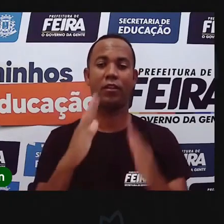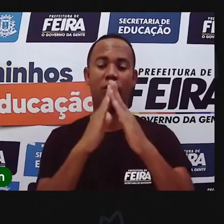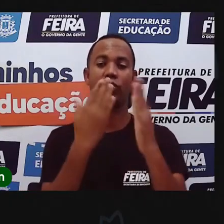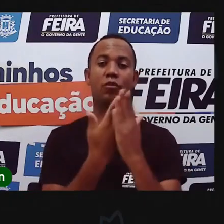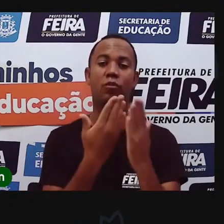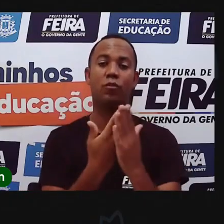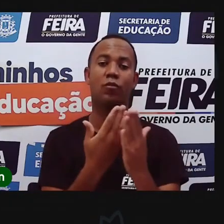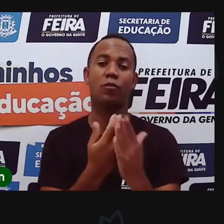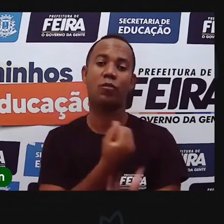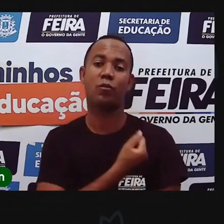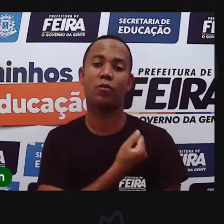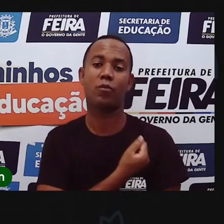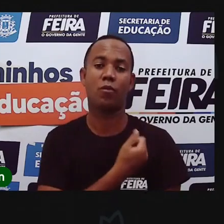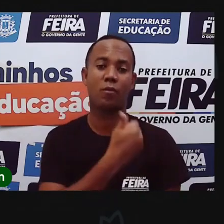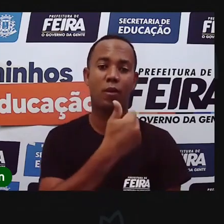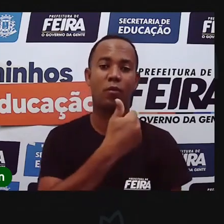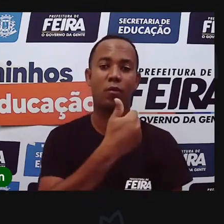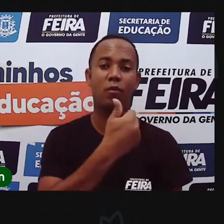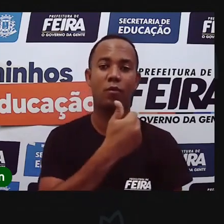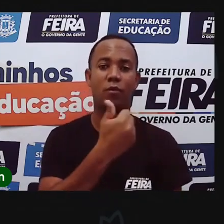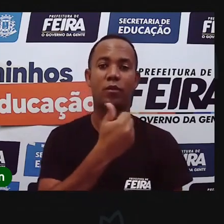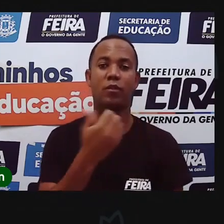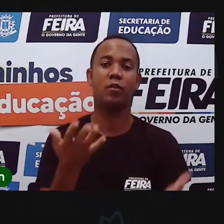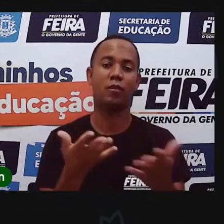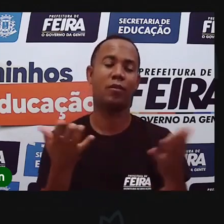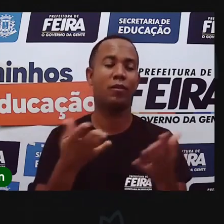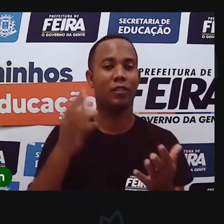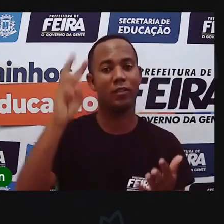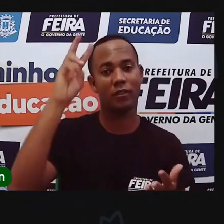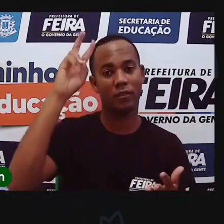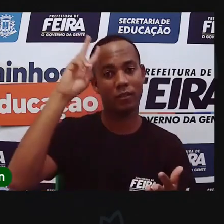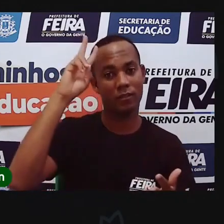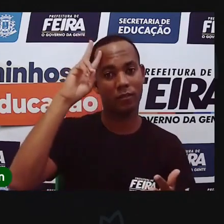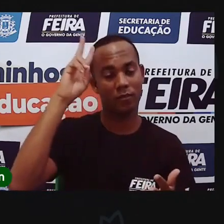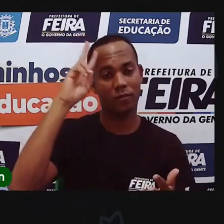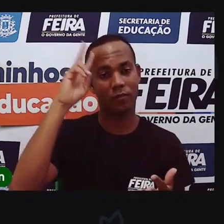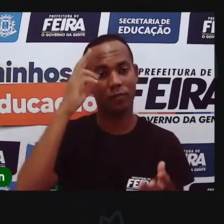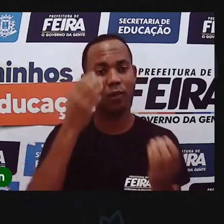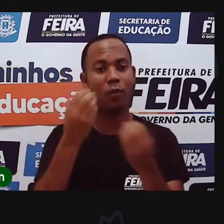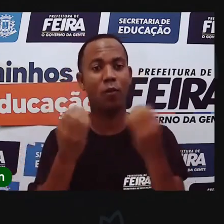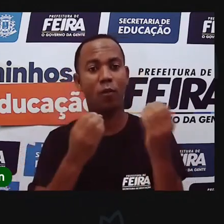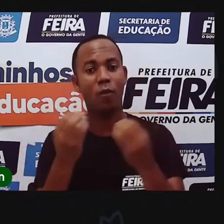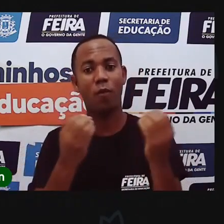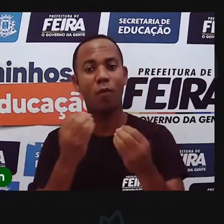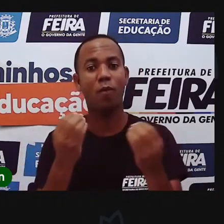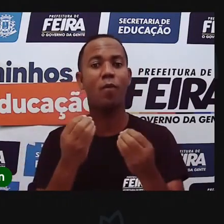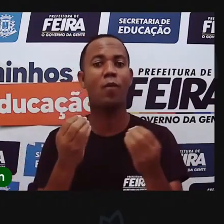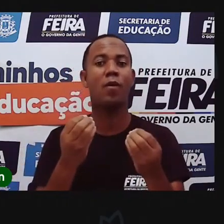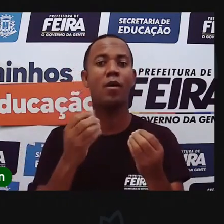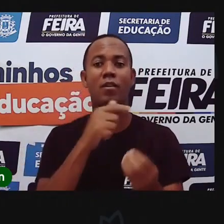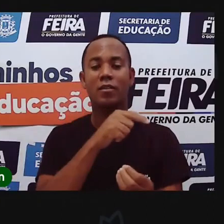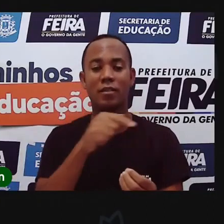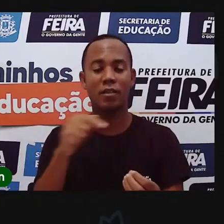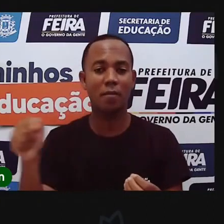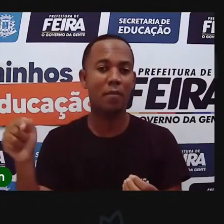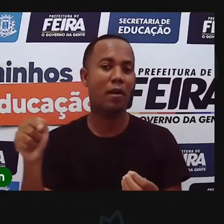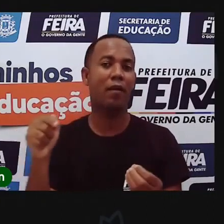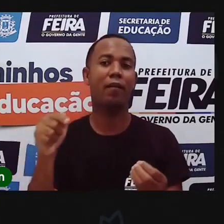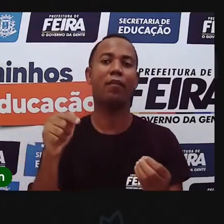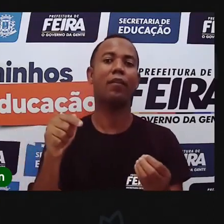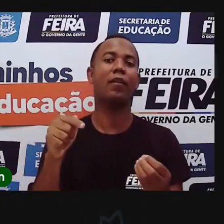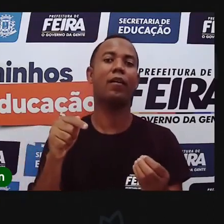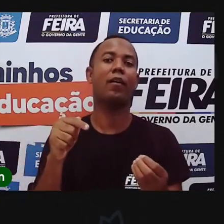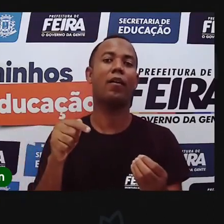segunda-feira. Como foram no final de semana? Se divertiram? Assistiram TV?